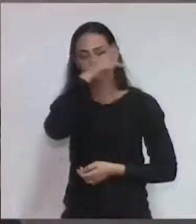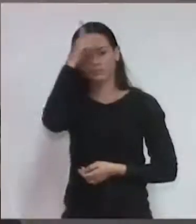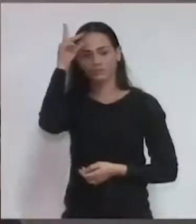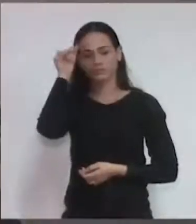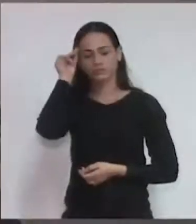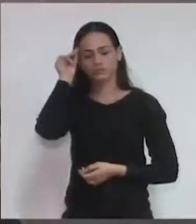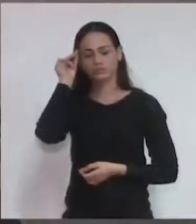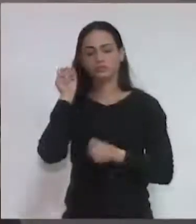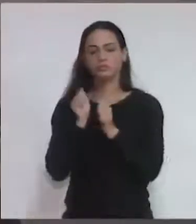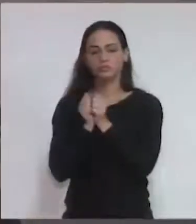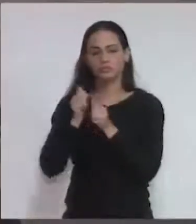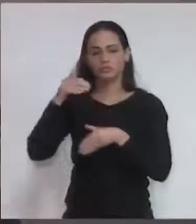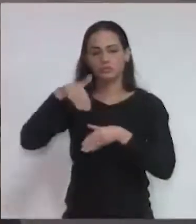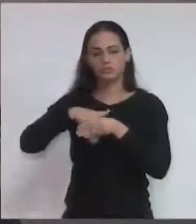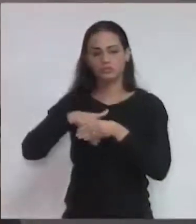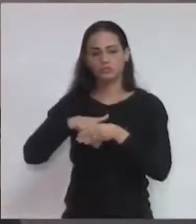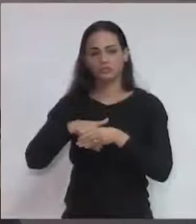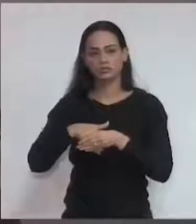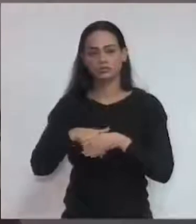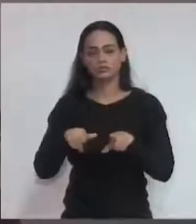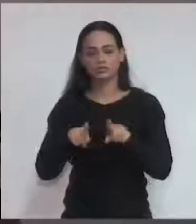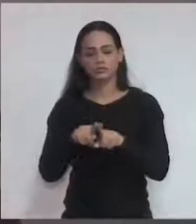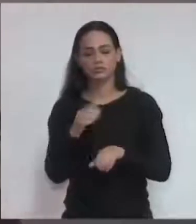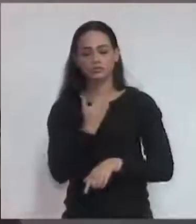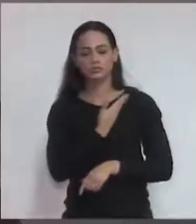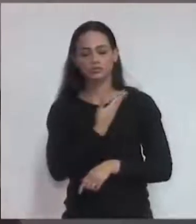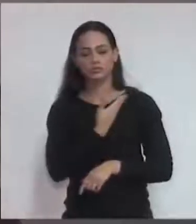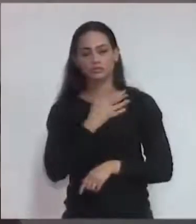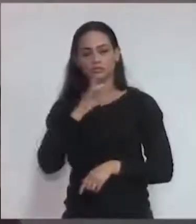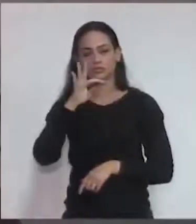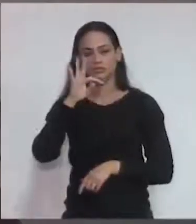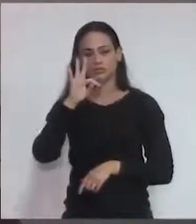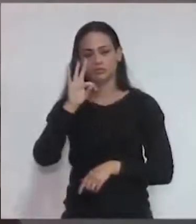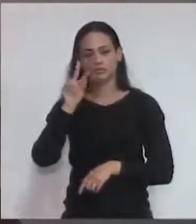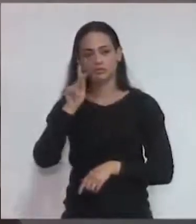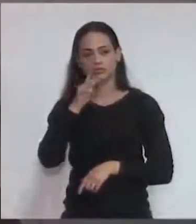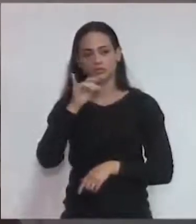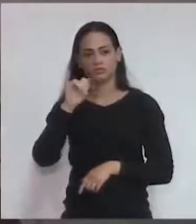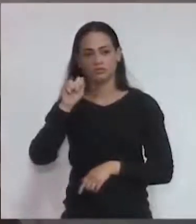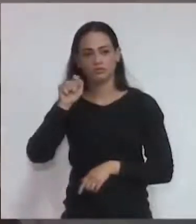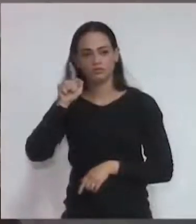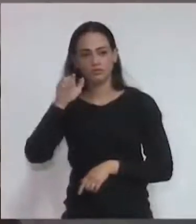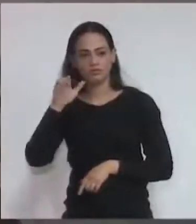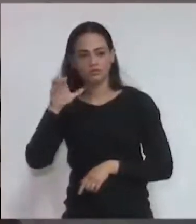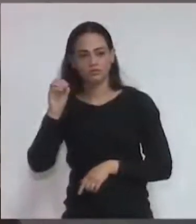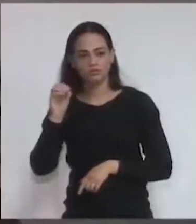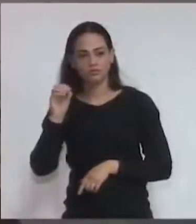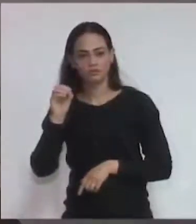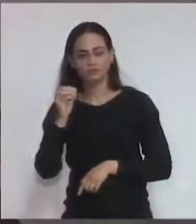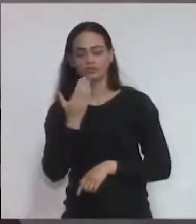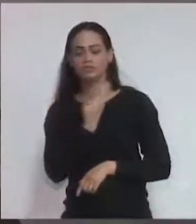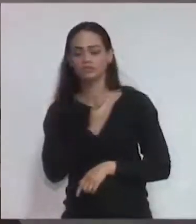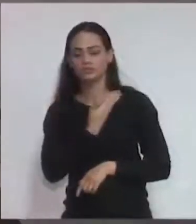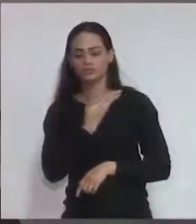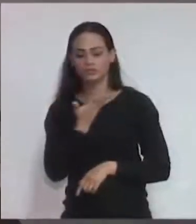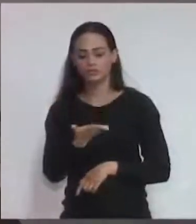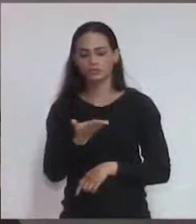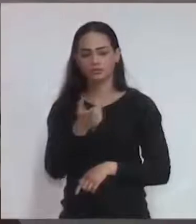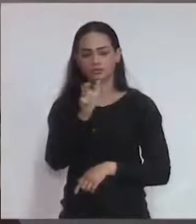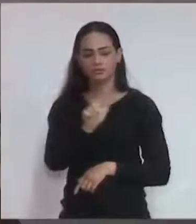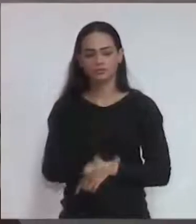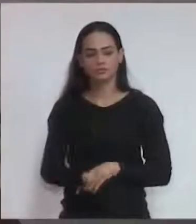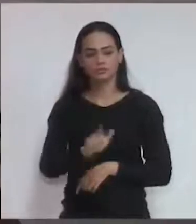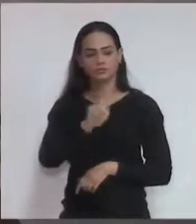Tiago Marra, amigo, companheiro de partido, nosso amigo Geraldinho.